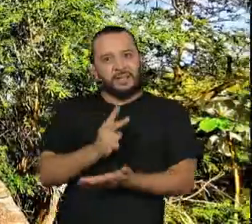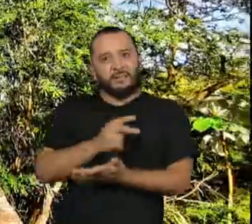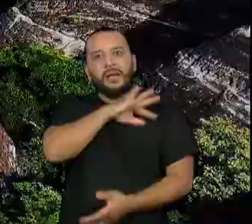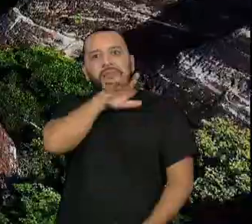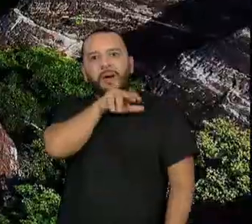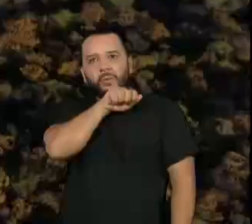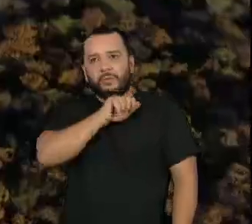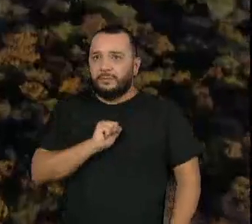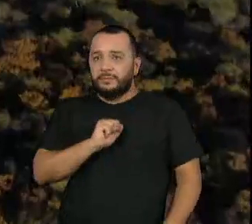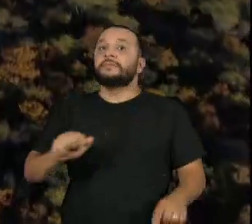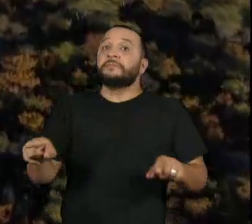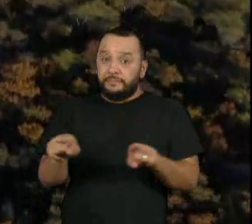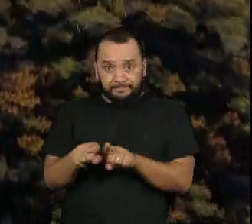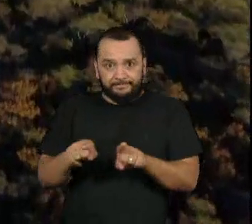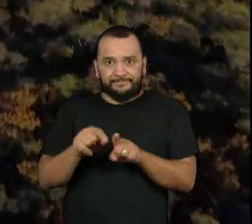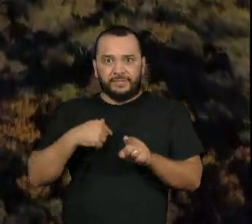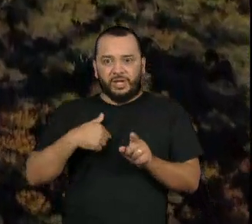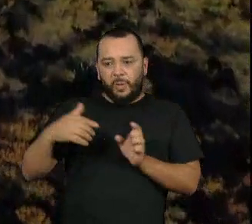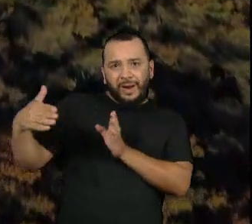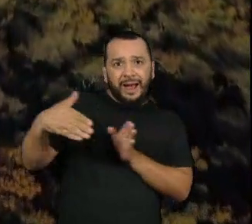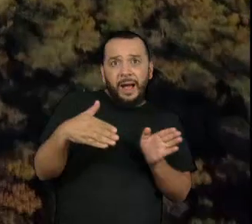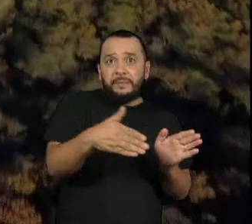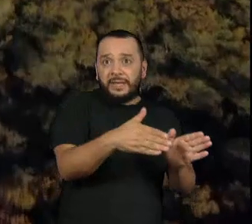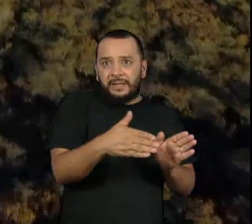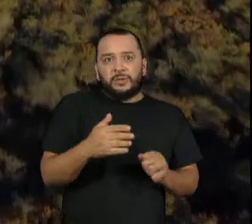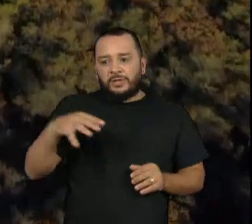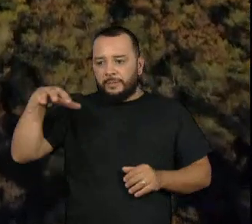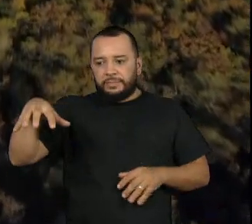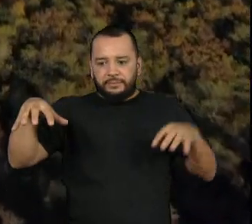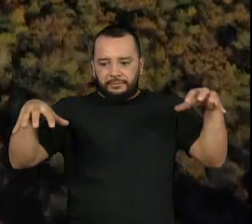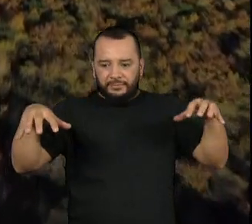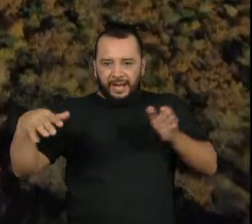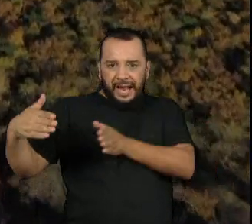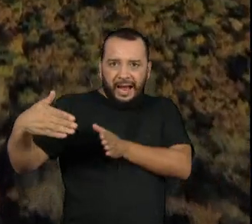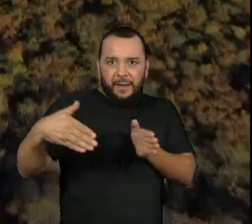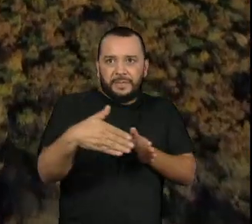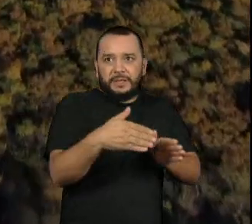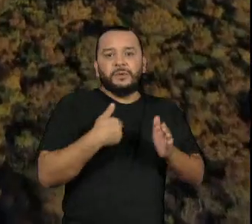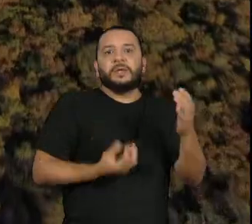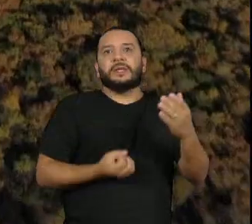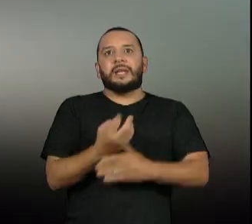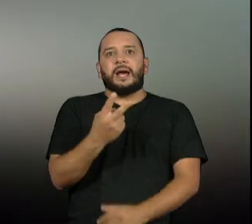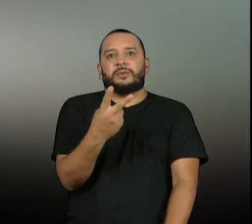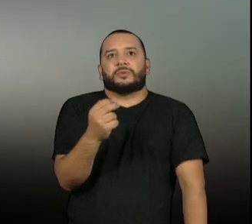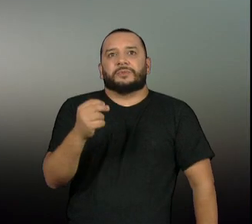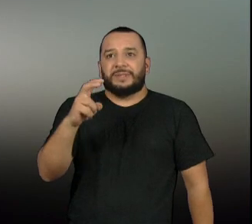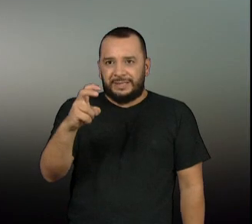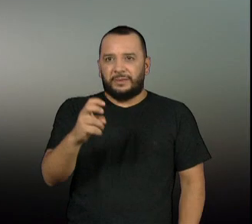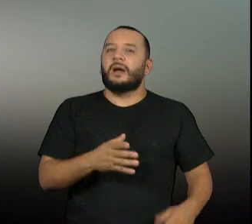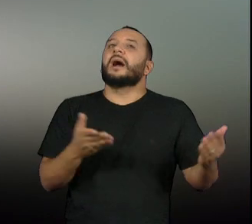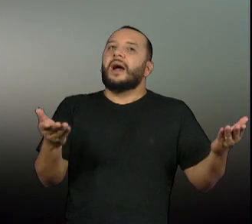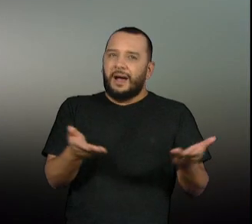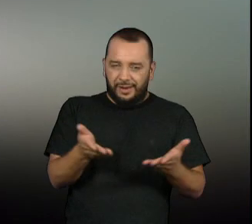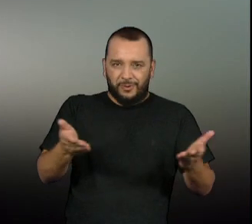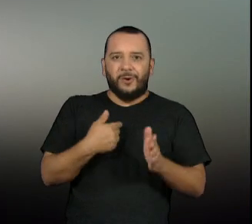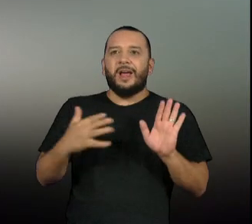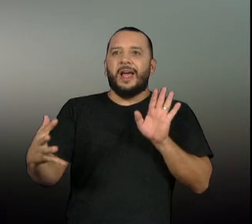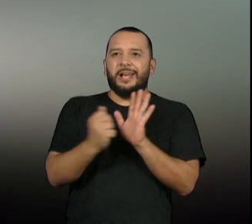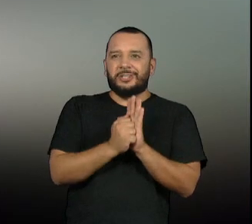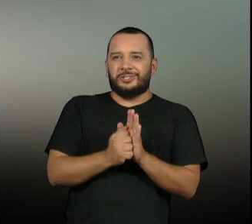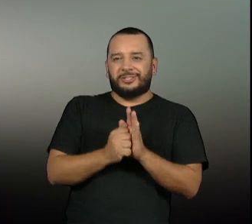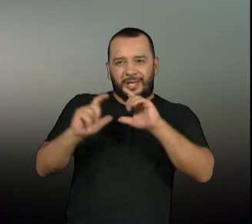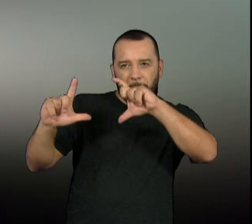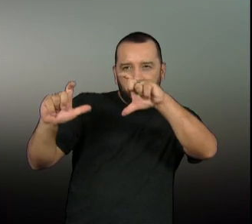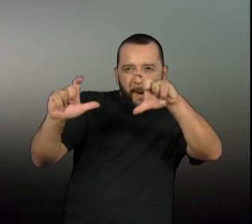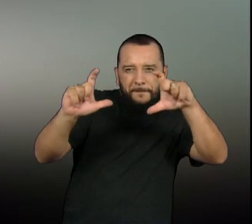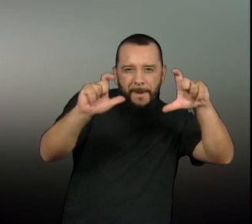O corredor ecológico entre os dois parques, criado em 2005, agora é registrado pelas